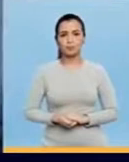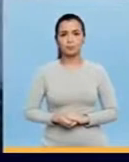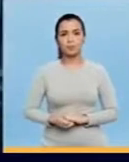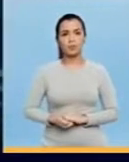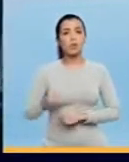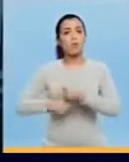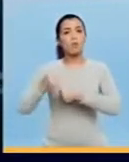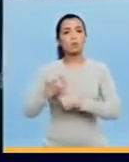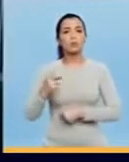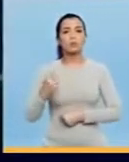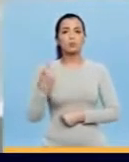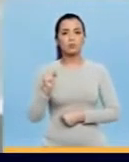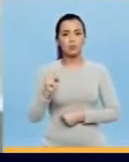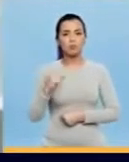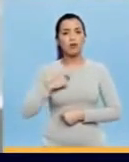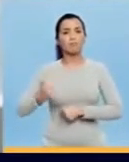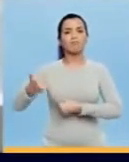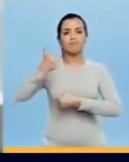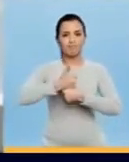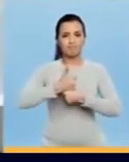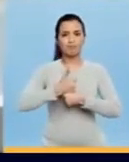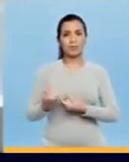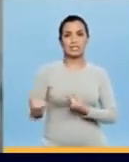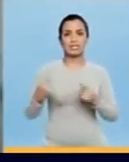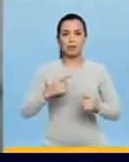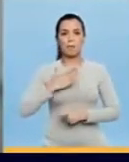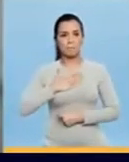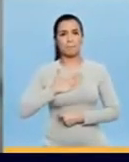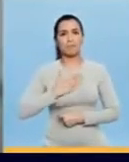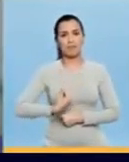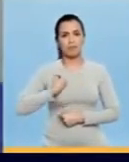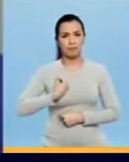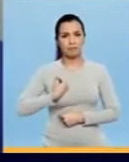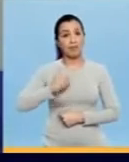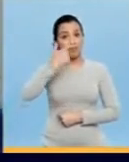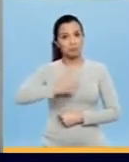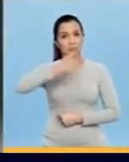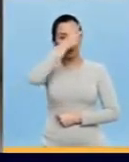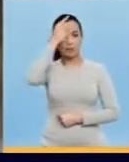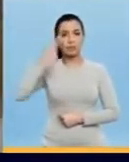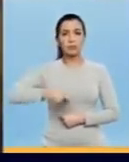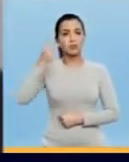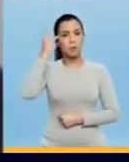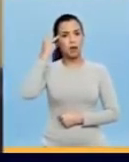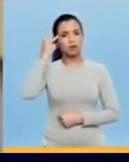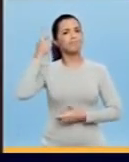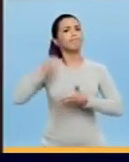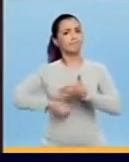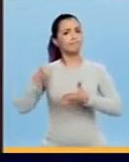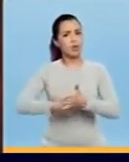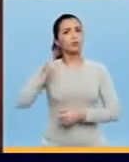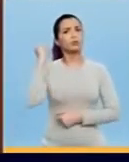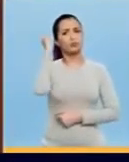Mudar os rumos que a Petrobras está tomando E em 2018 assumi o maior desafio da minha vida Ser prefeito de São Paulo